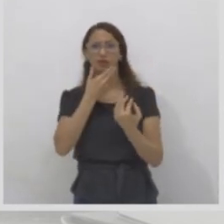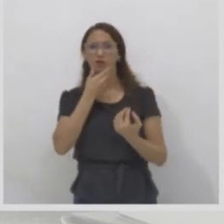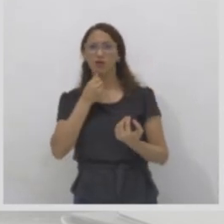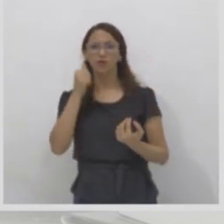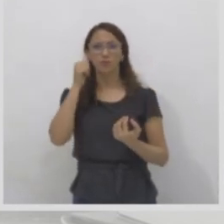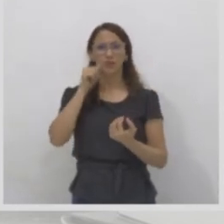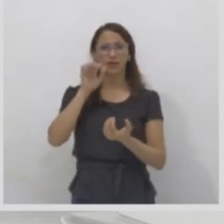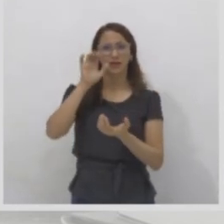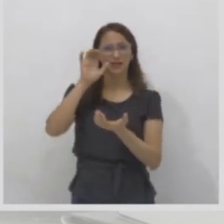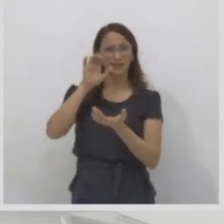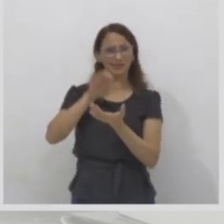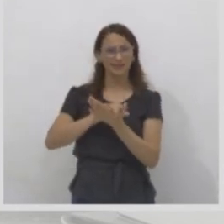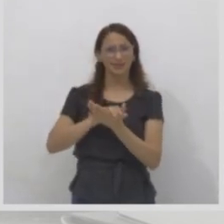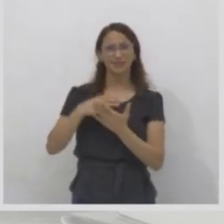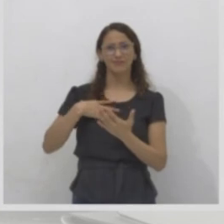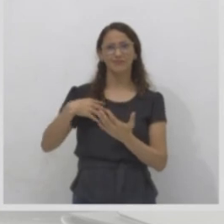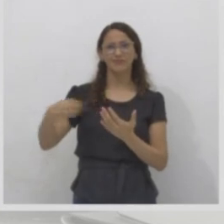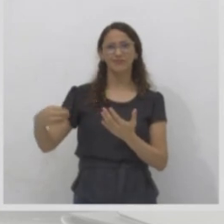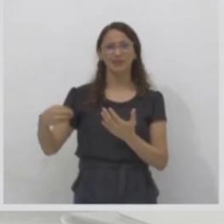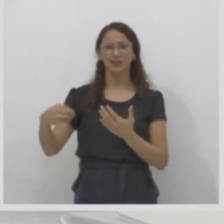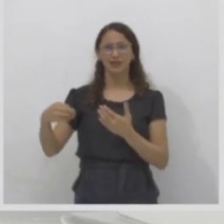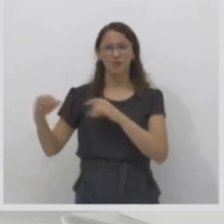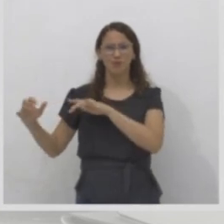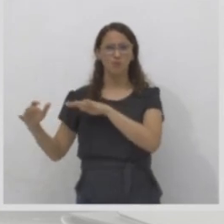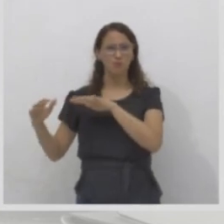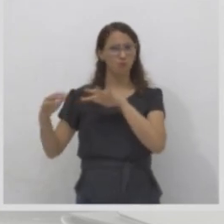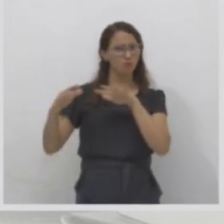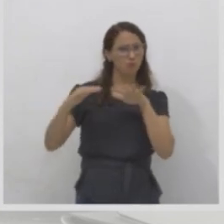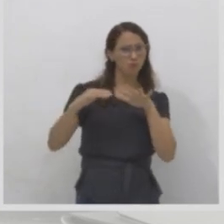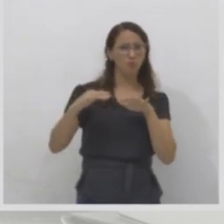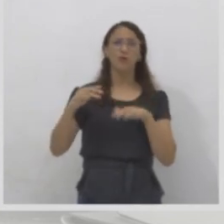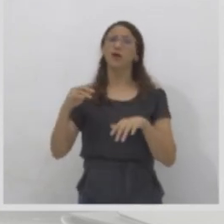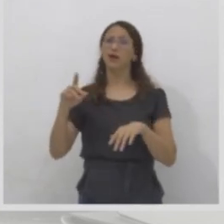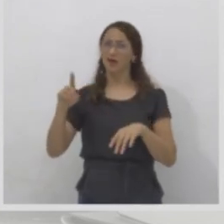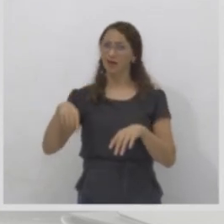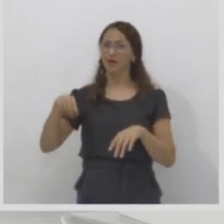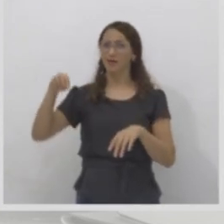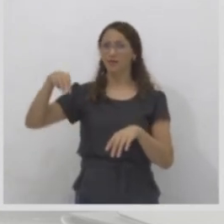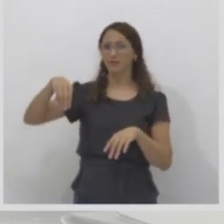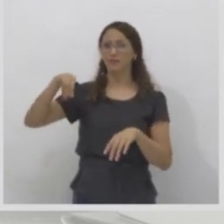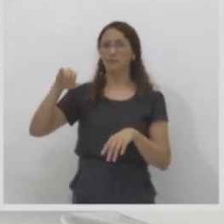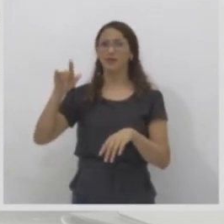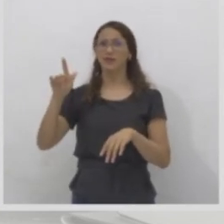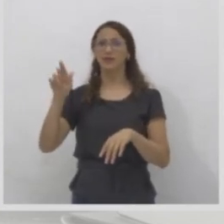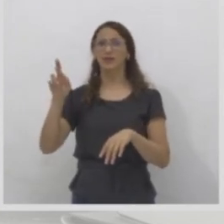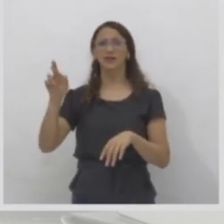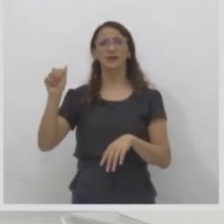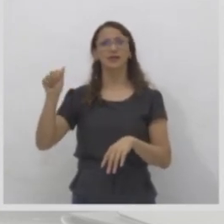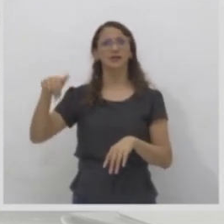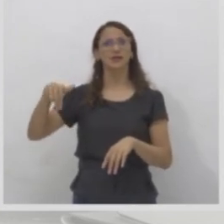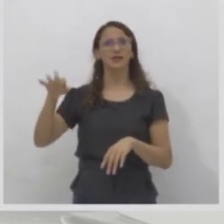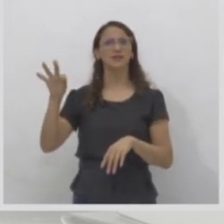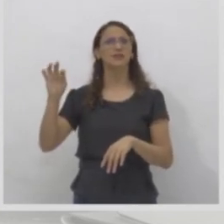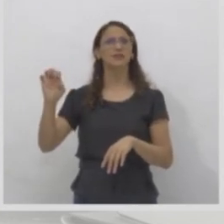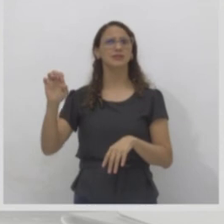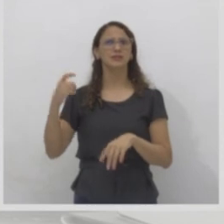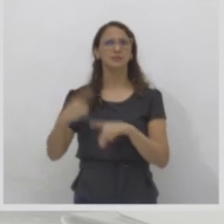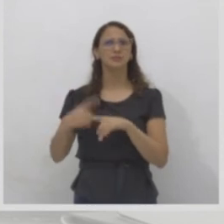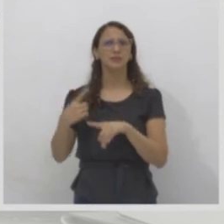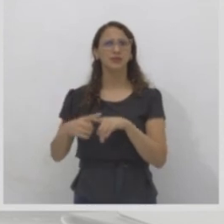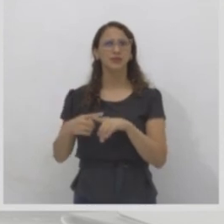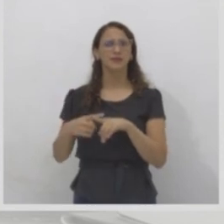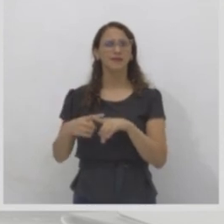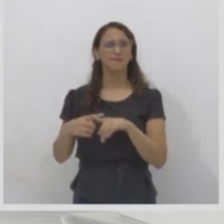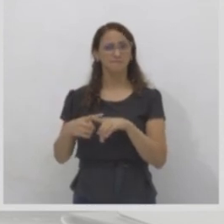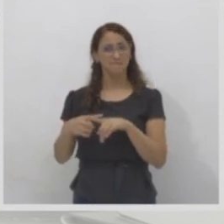sabe que é um migrante por causa da mala. Ele está com uma pequena mala ali. E por que eles estão afogados? Eu sei que eles estão